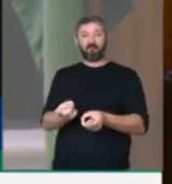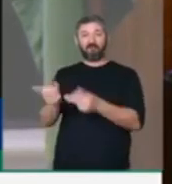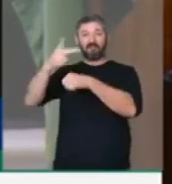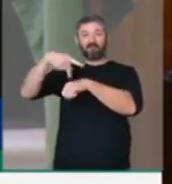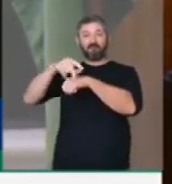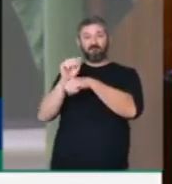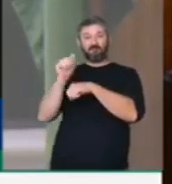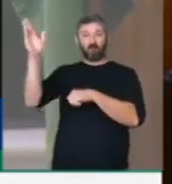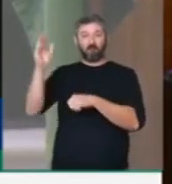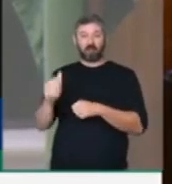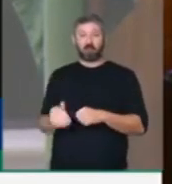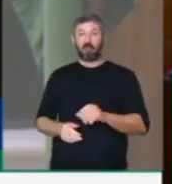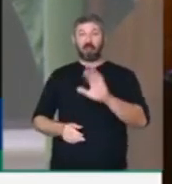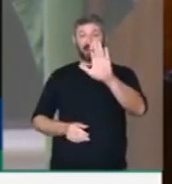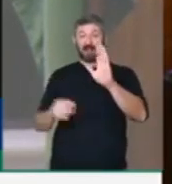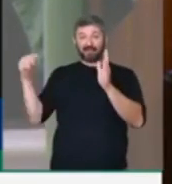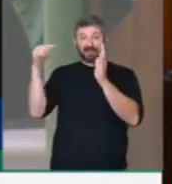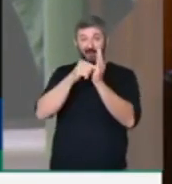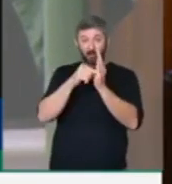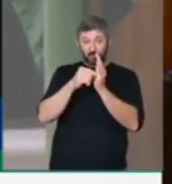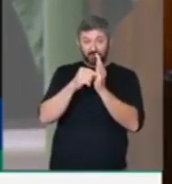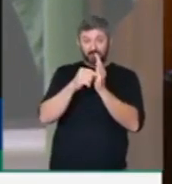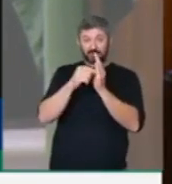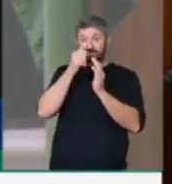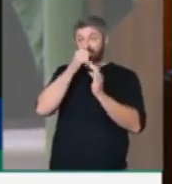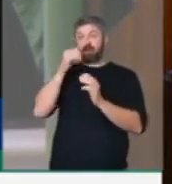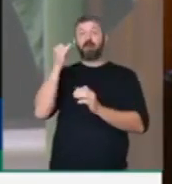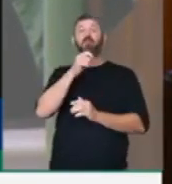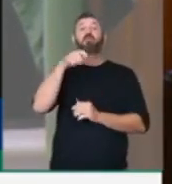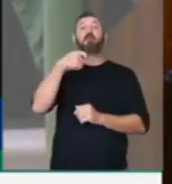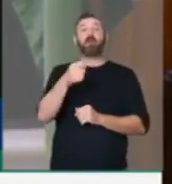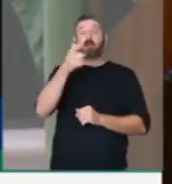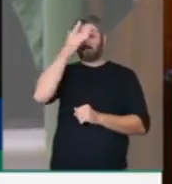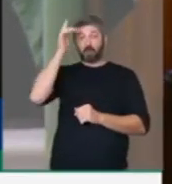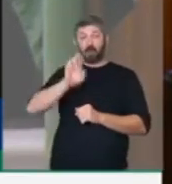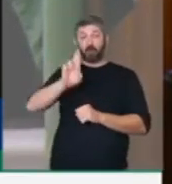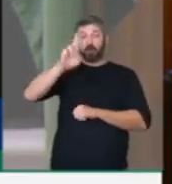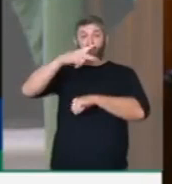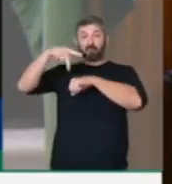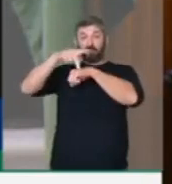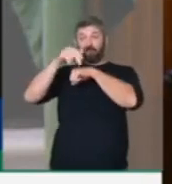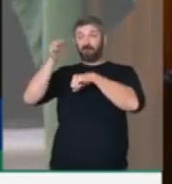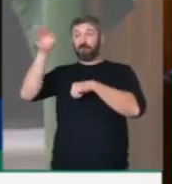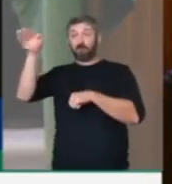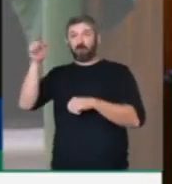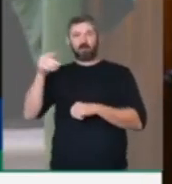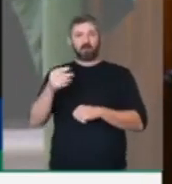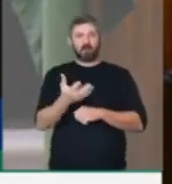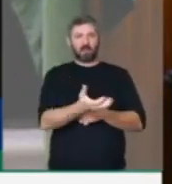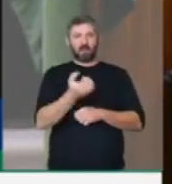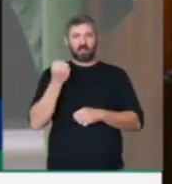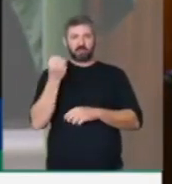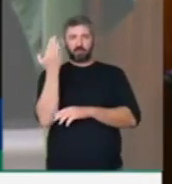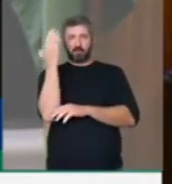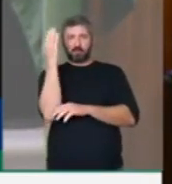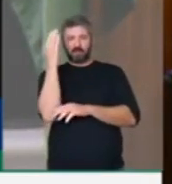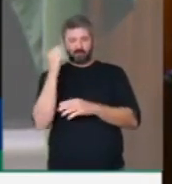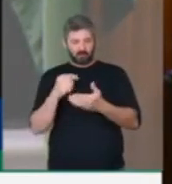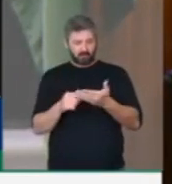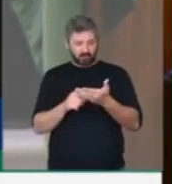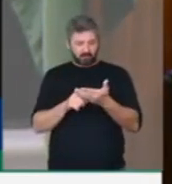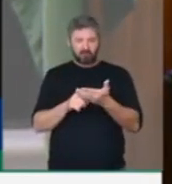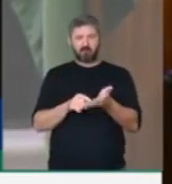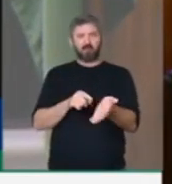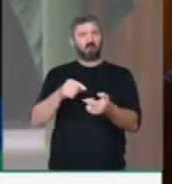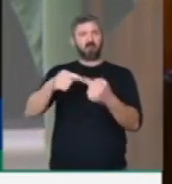essa denúncia veio de fora, a Polícia Federal foi avisada por autoridades estrangeiras que tinham recebido a carga do Brasil. É